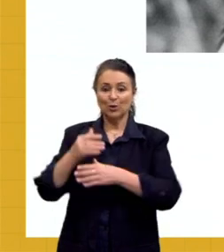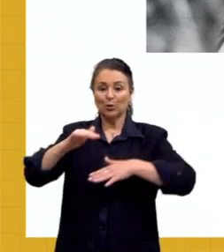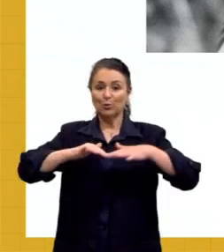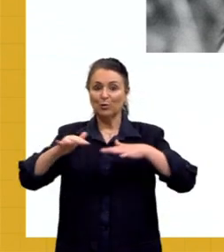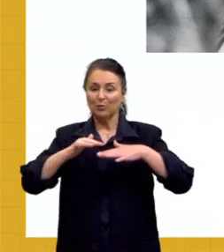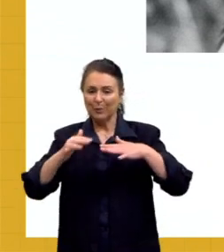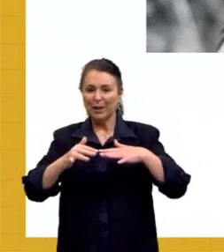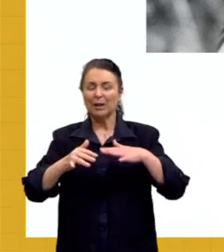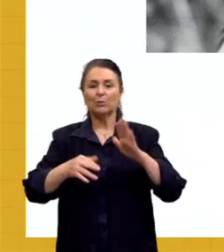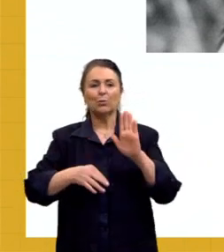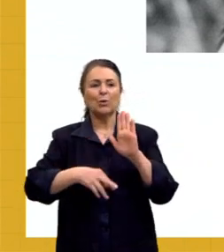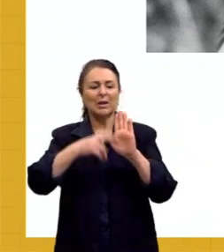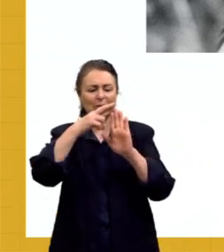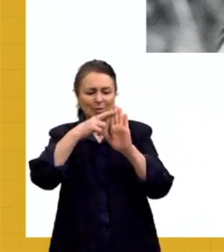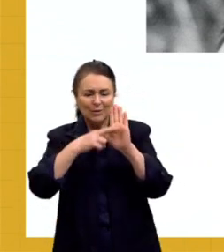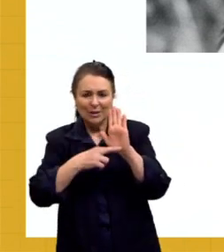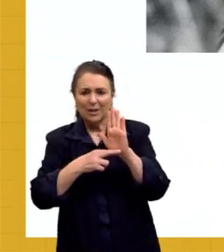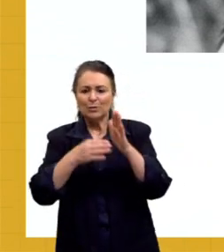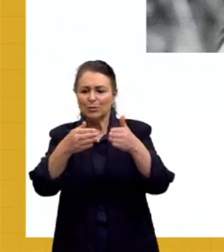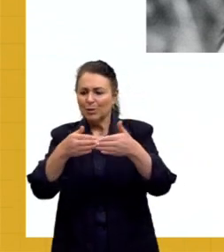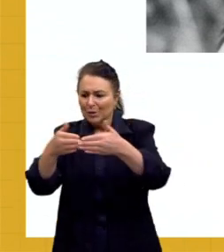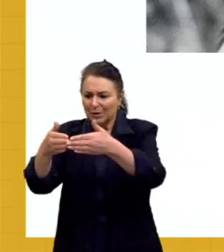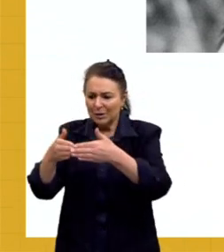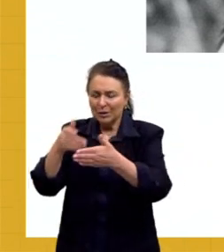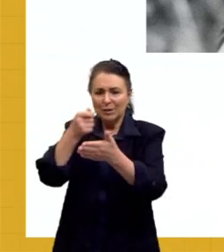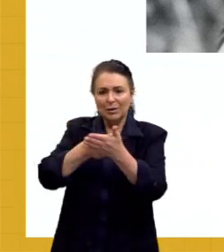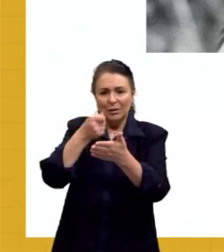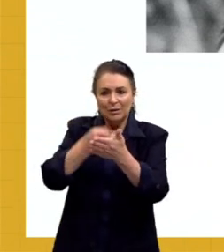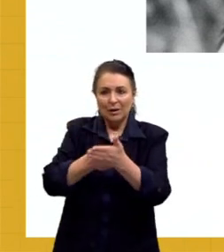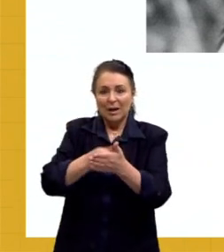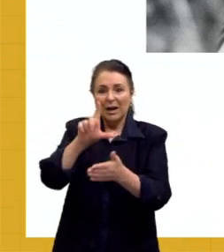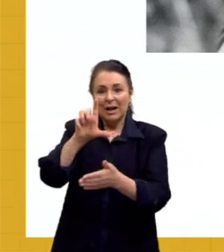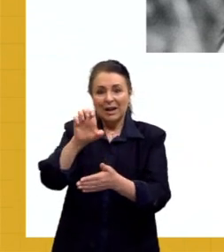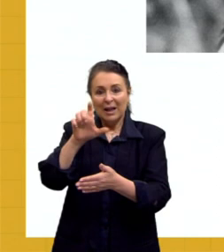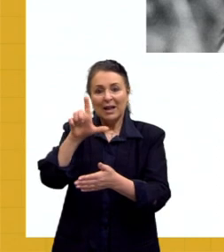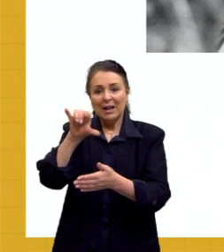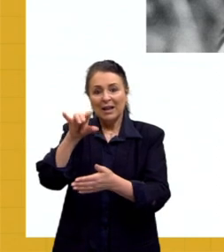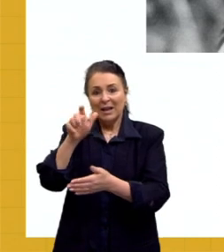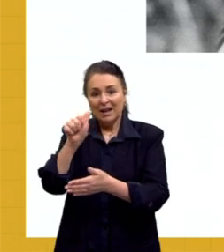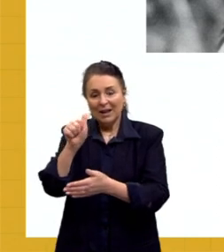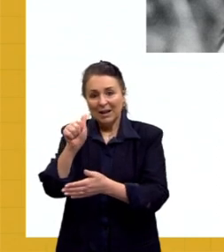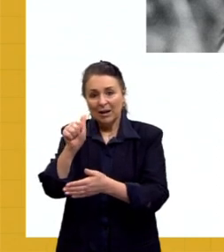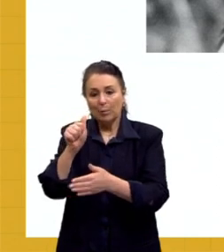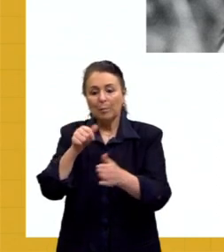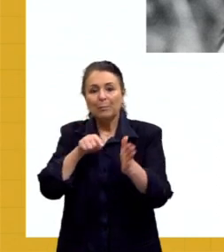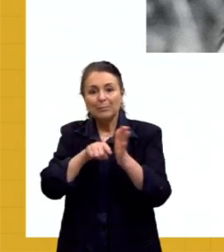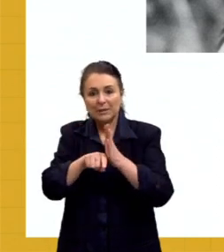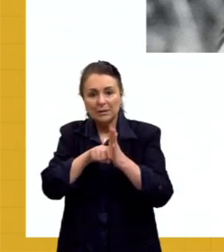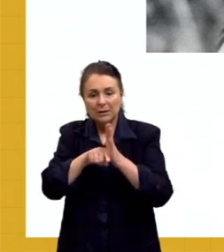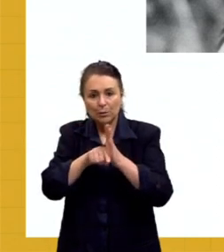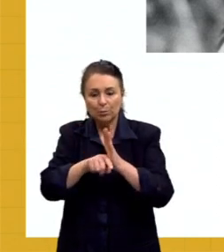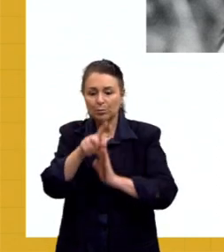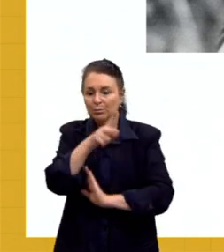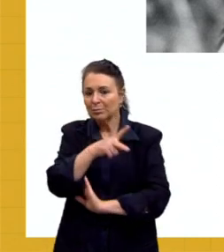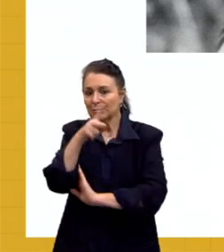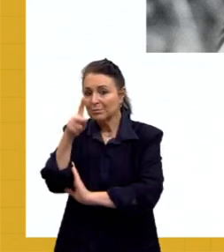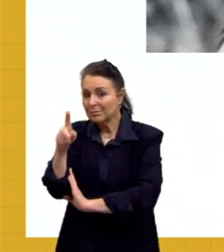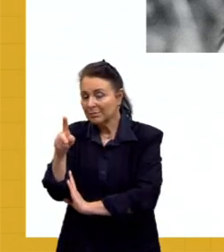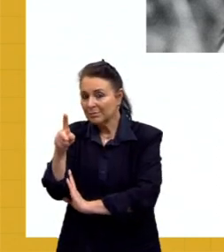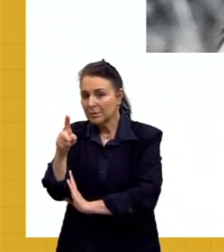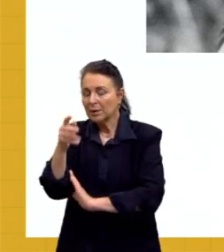pautas, as suas lutas. Então, destacar aqui, Lélia Gonzalez, pesquisadora, professora,